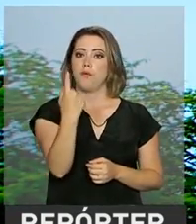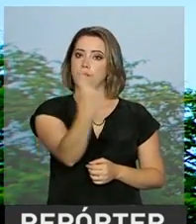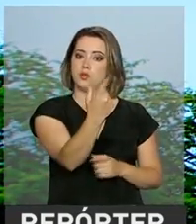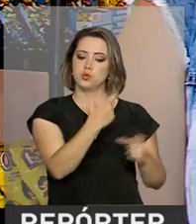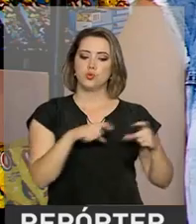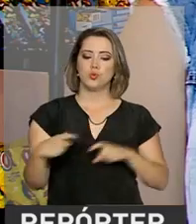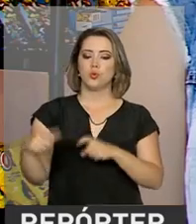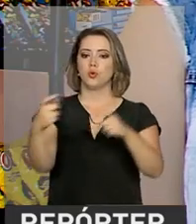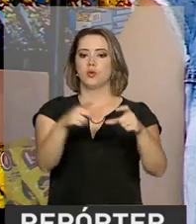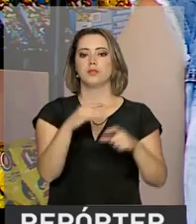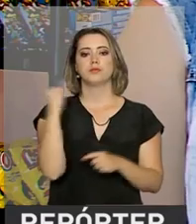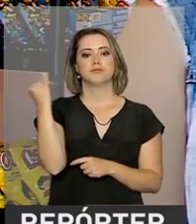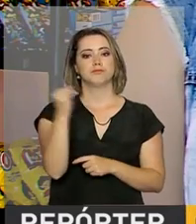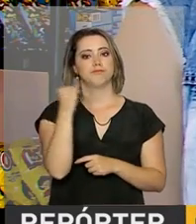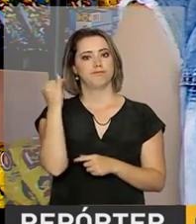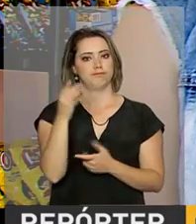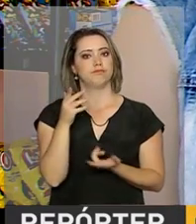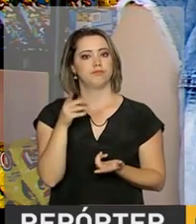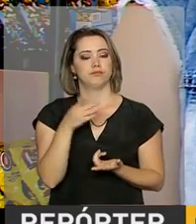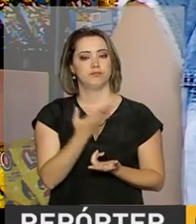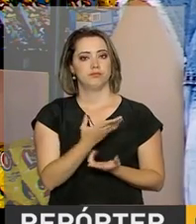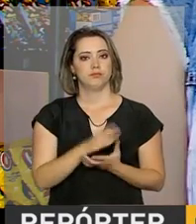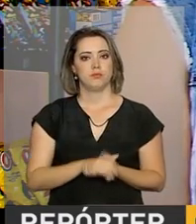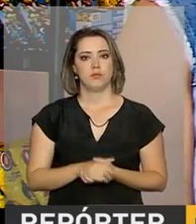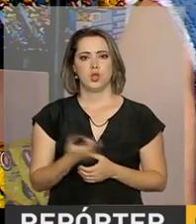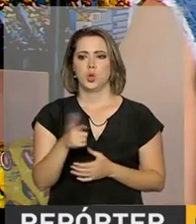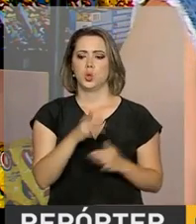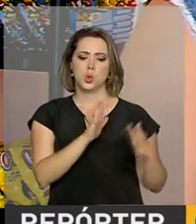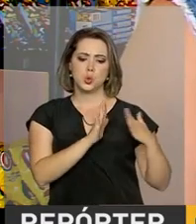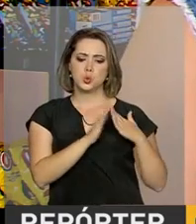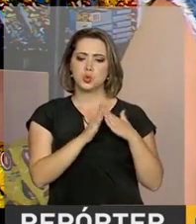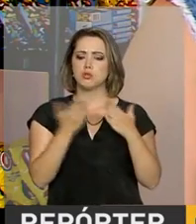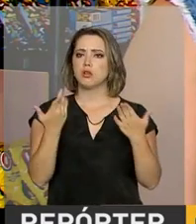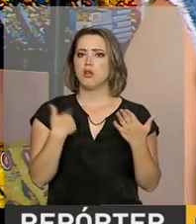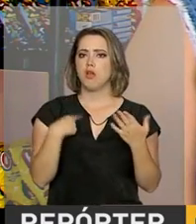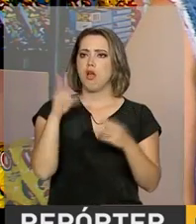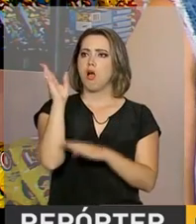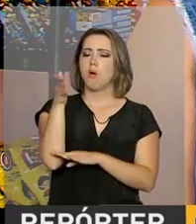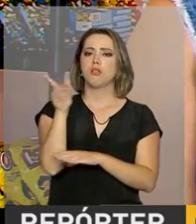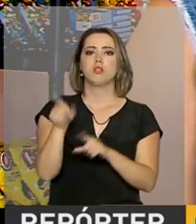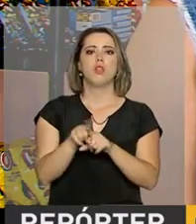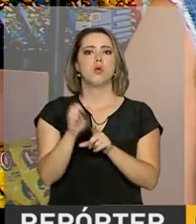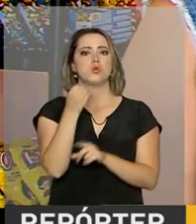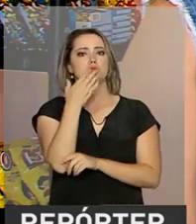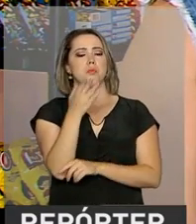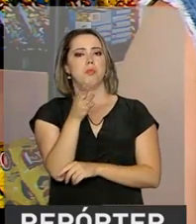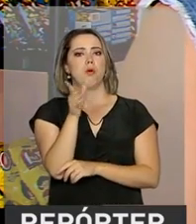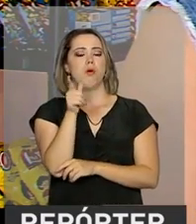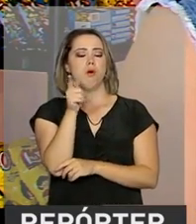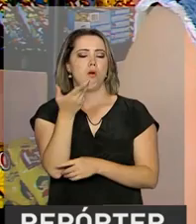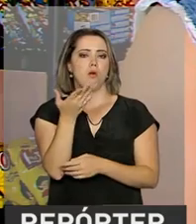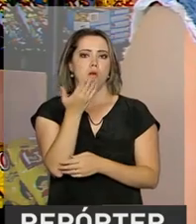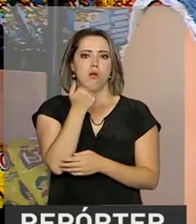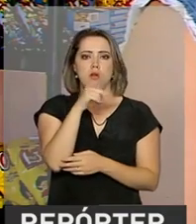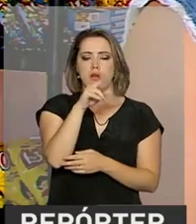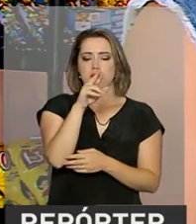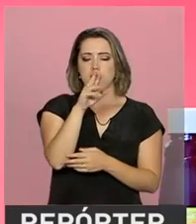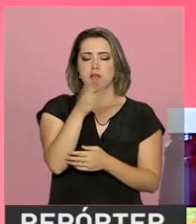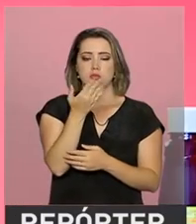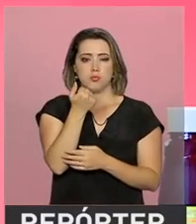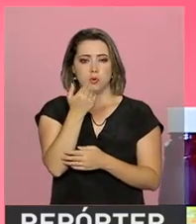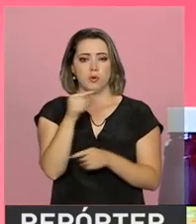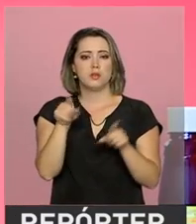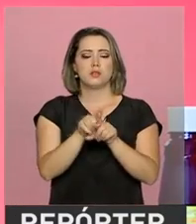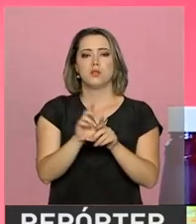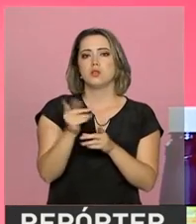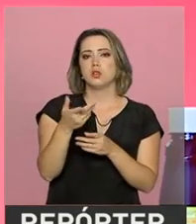eólicos. Não tinha opção de pousada, de bons restaurantes, de uma padaria que realmente desse suporte.